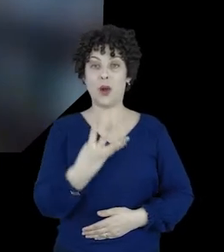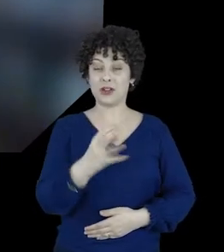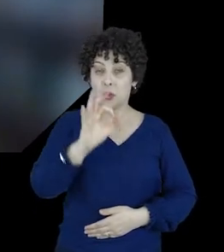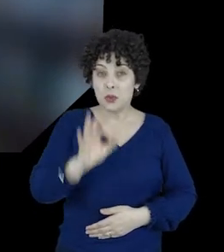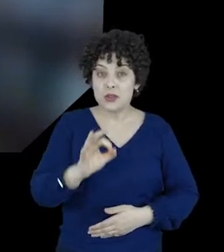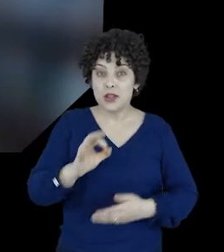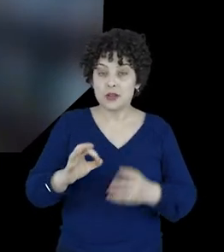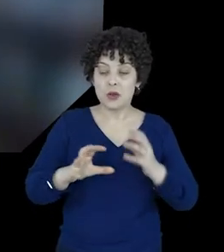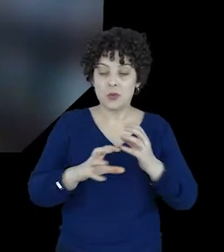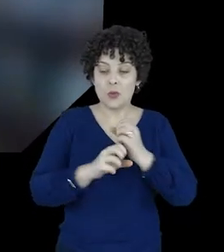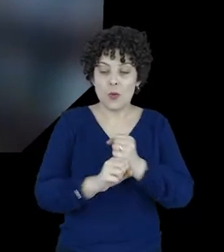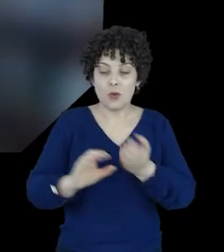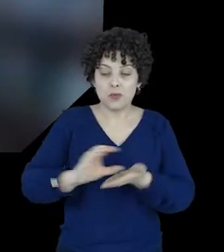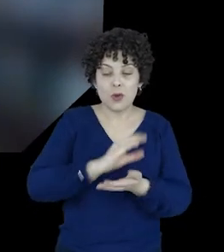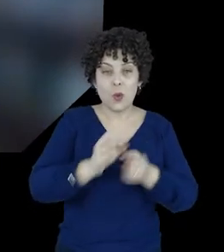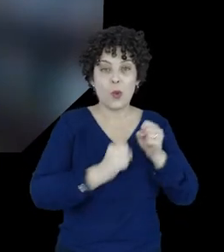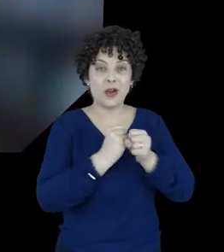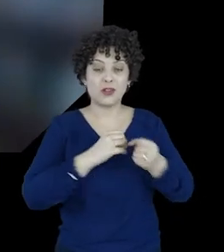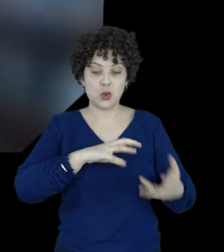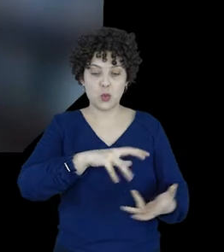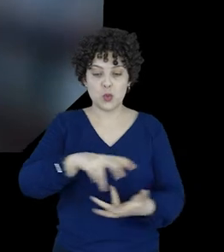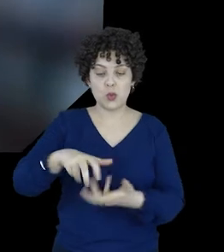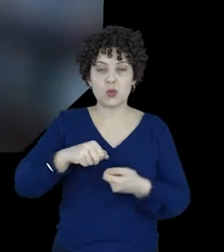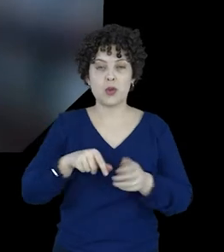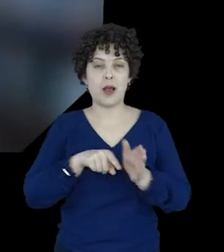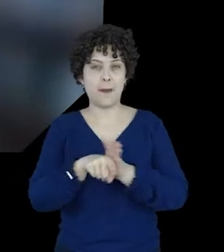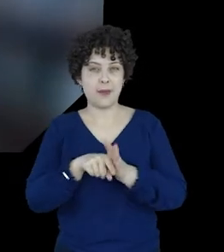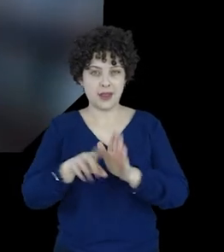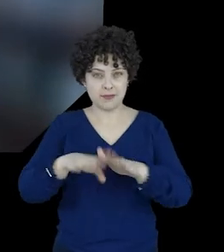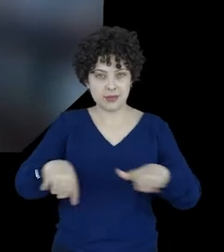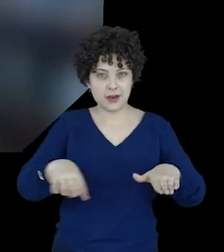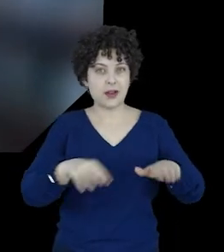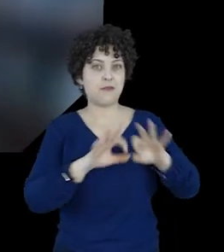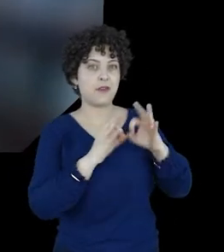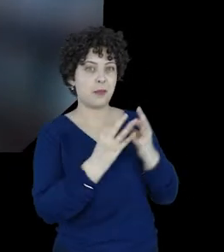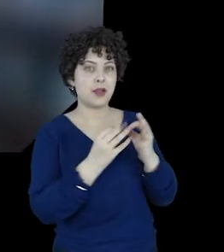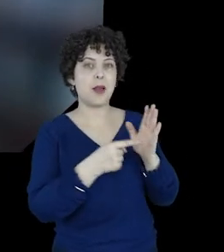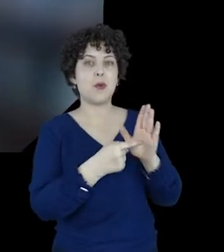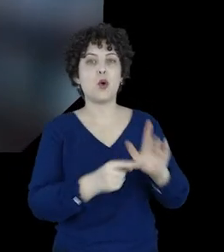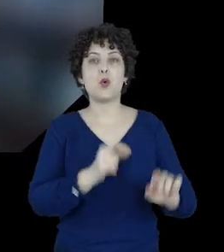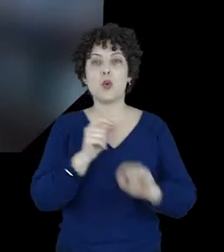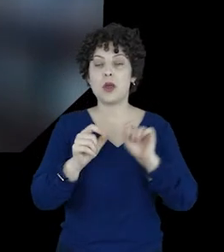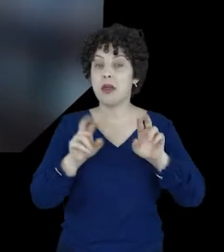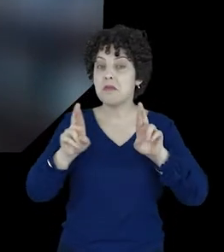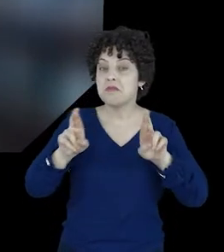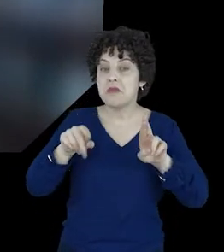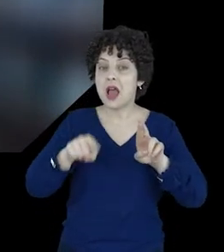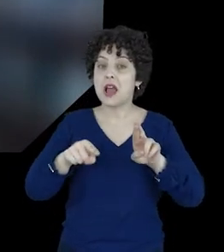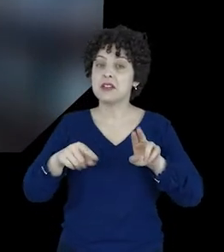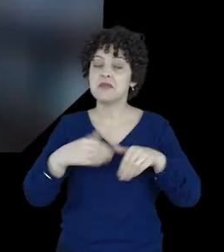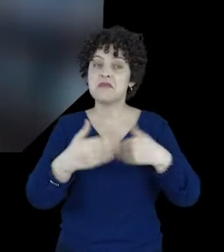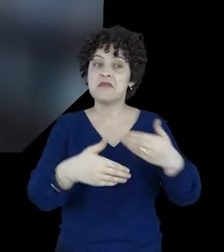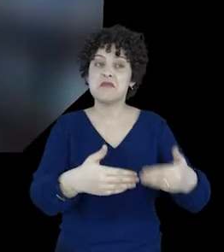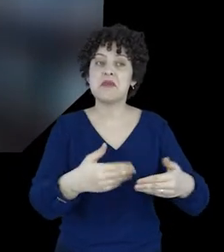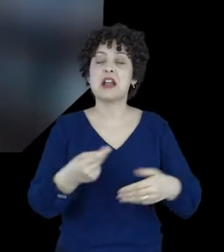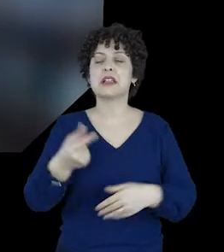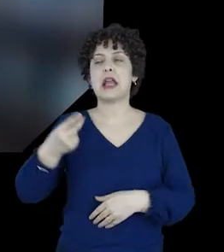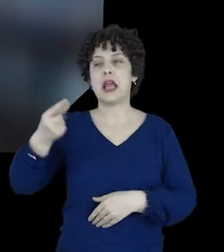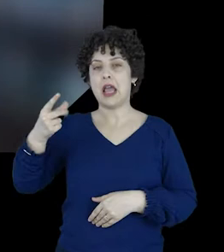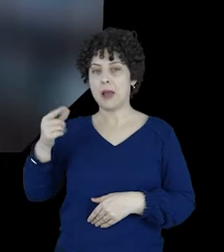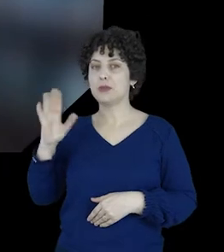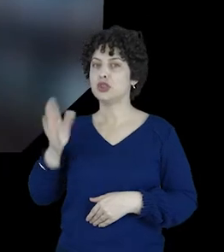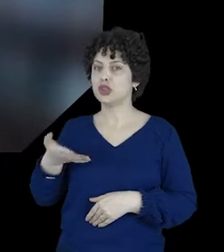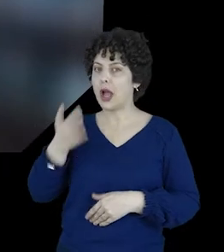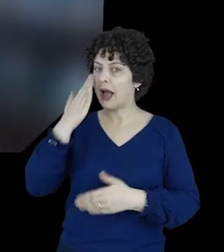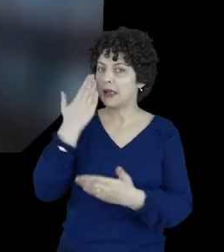de seu faturamento anual em todo o mundo. Uma pesquisa com crianças e pais mostrou que esperavam por esta intervenção há muito tempo.